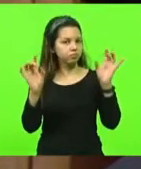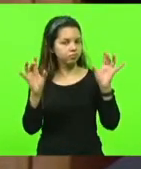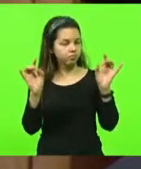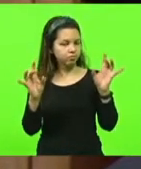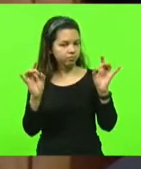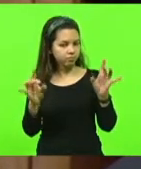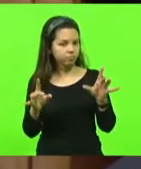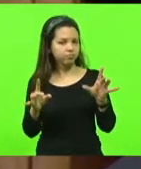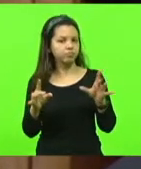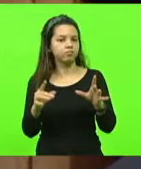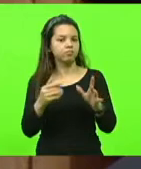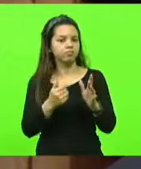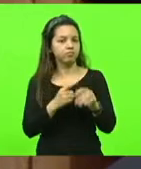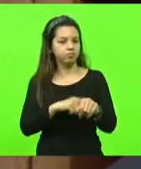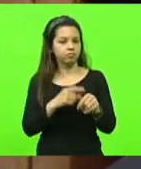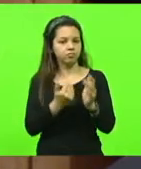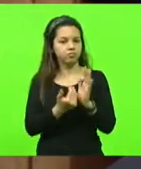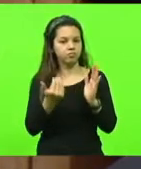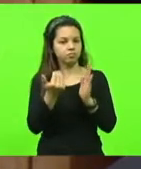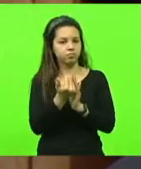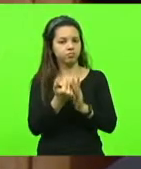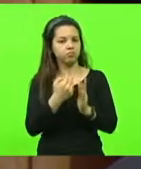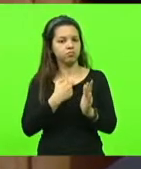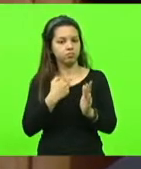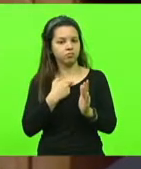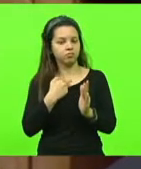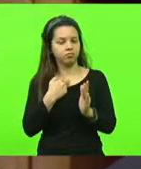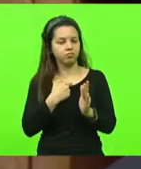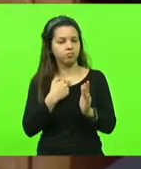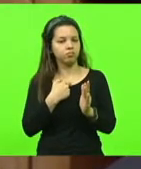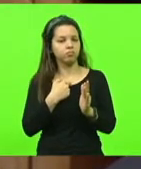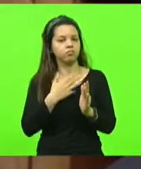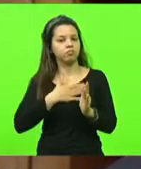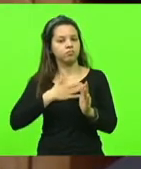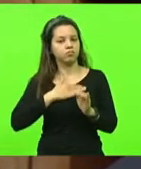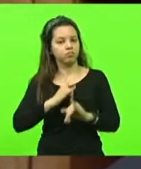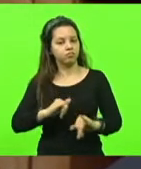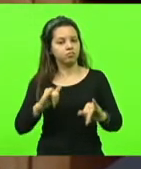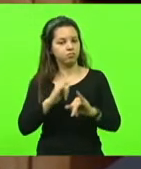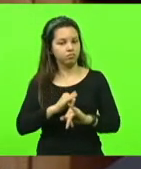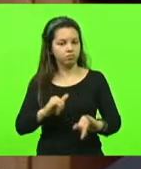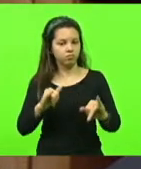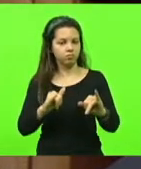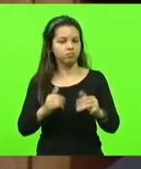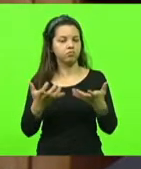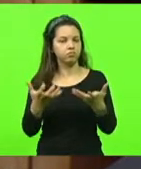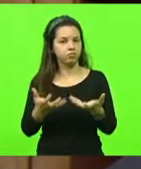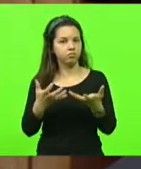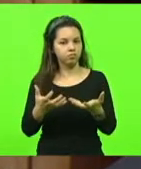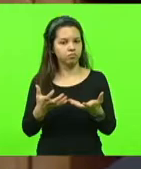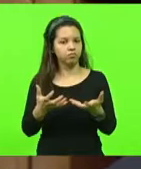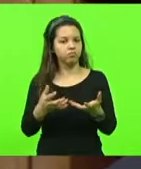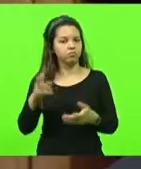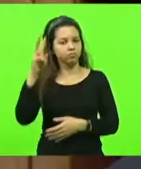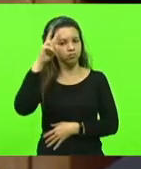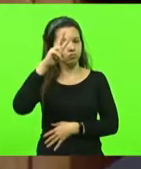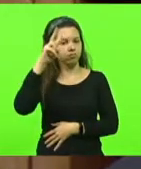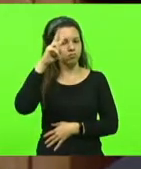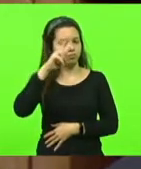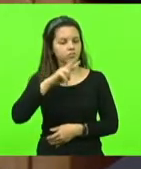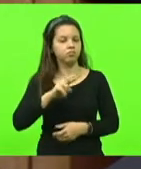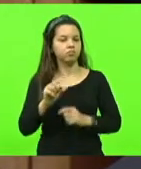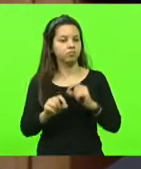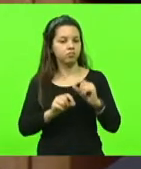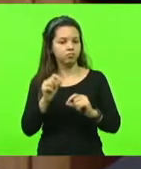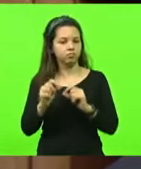exceder no tempo e nem tomar todo ele para fazer a minha manifestação. Eu quero aqui apenas reiterar que